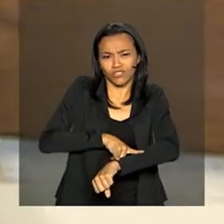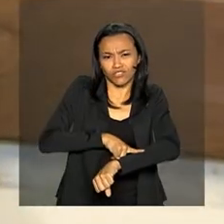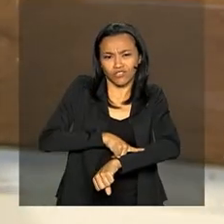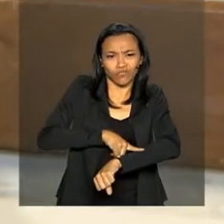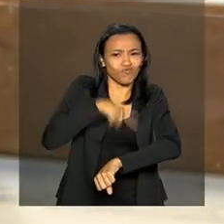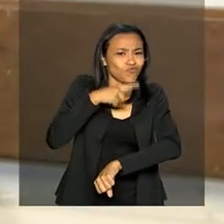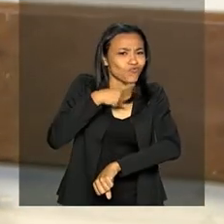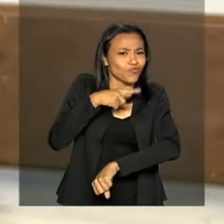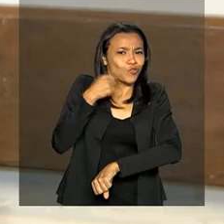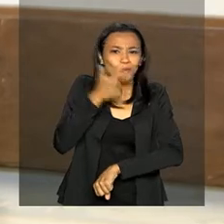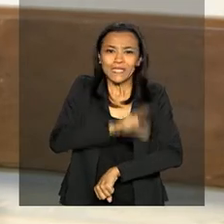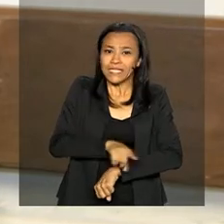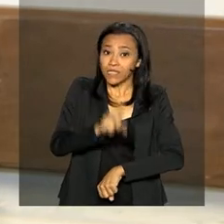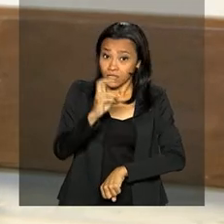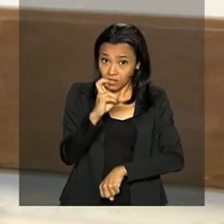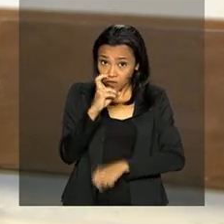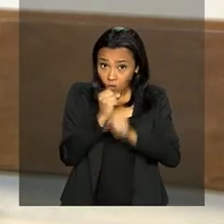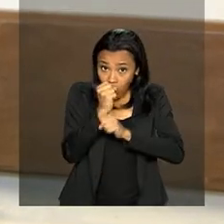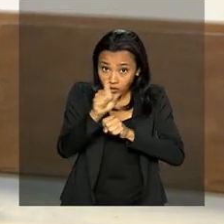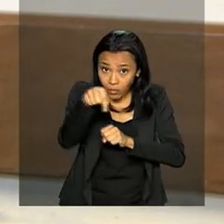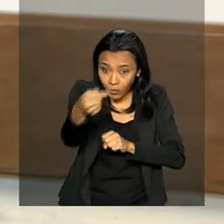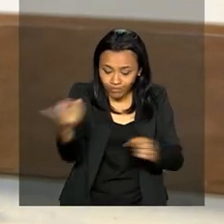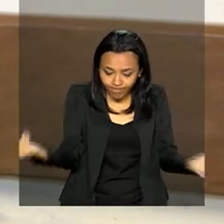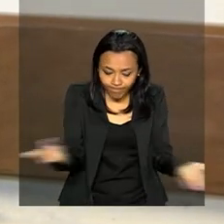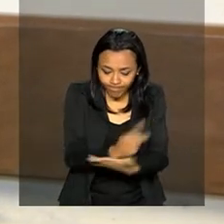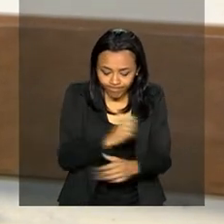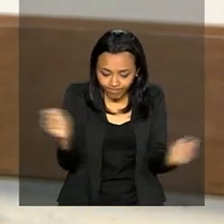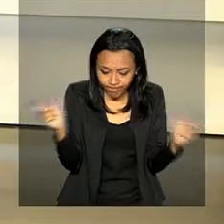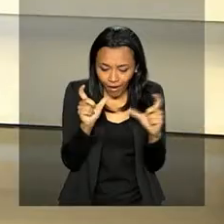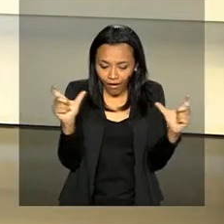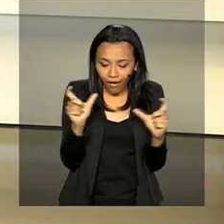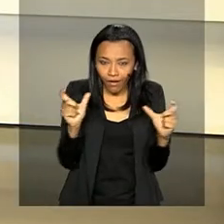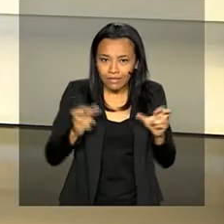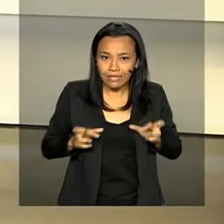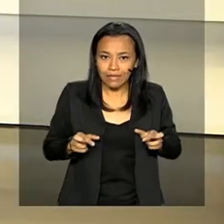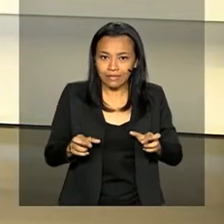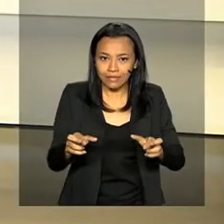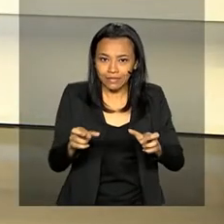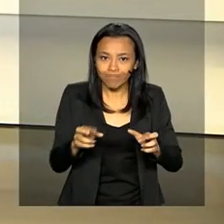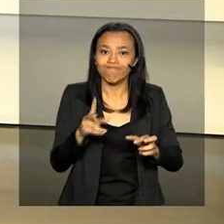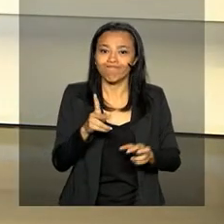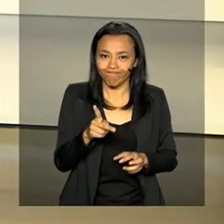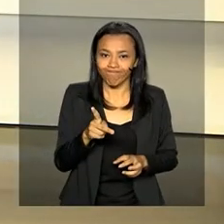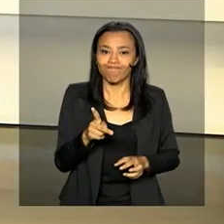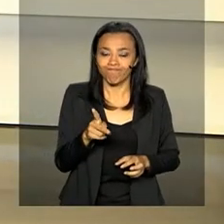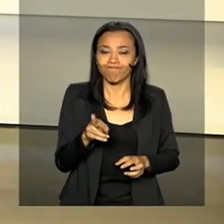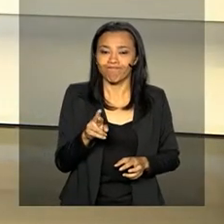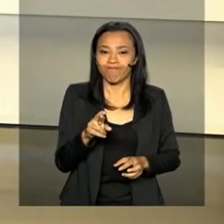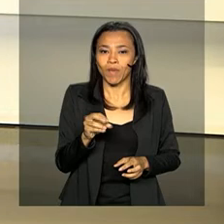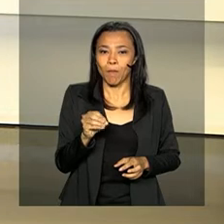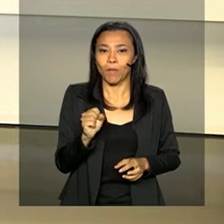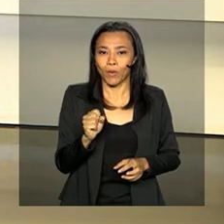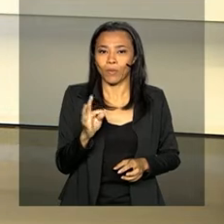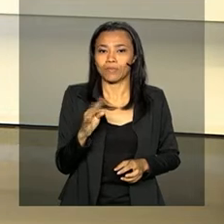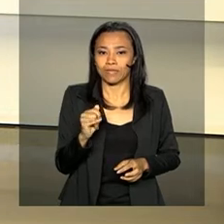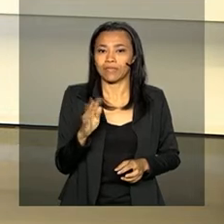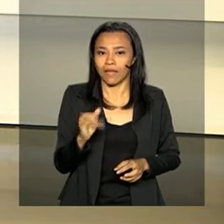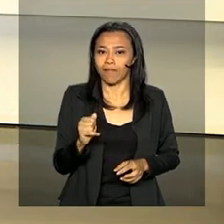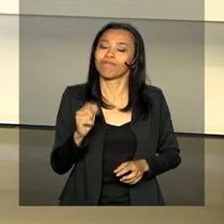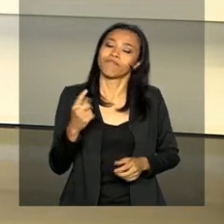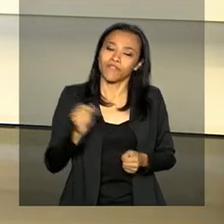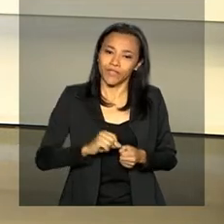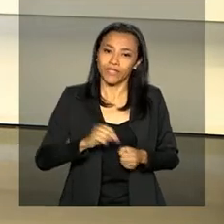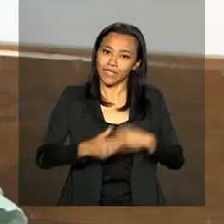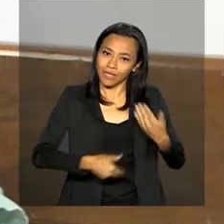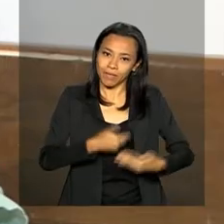Cinco anos depois, descobriu que estava com câncer de próstata. Fez tratamento e agora não teve outro jeito, a